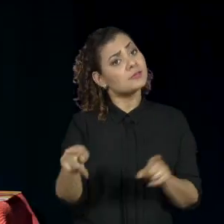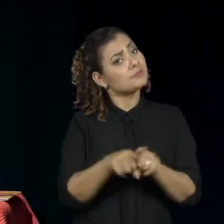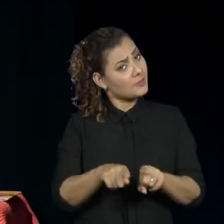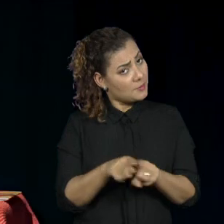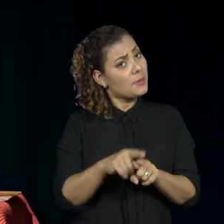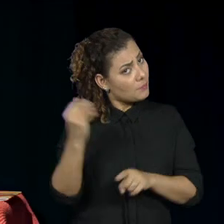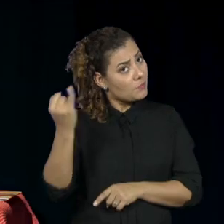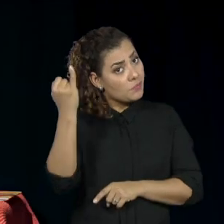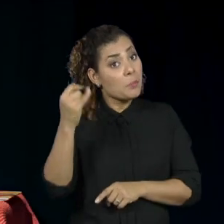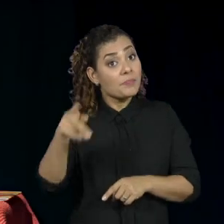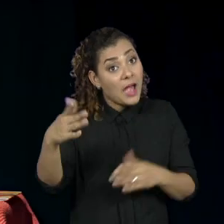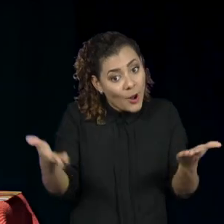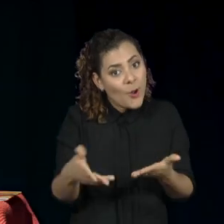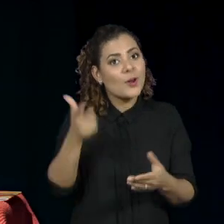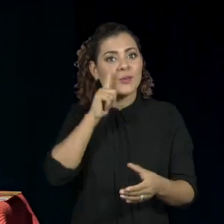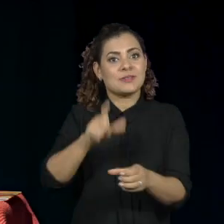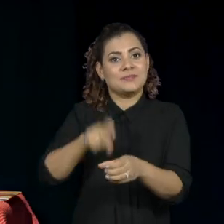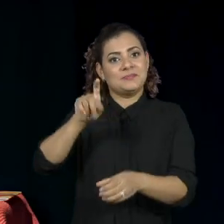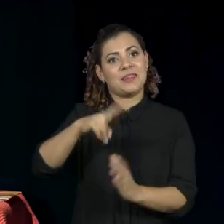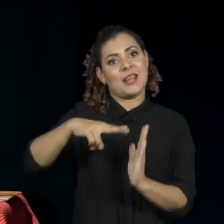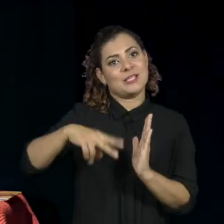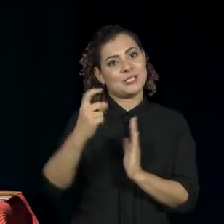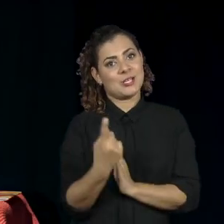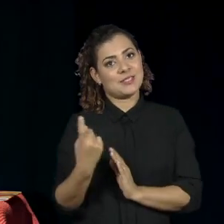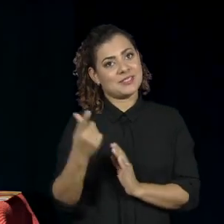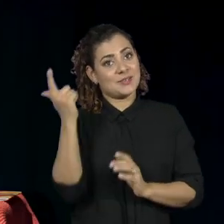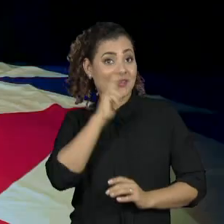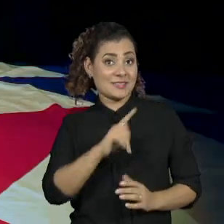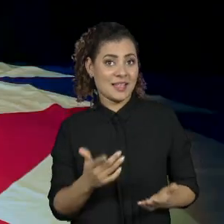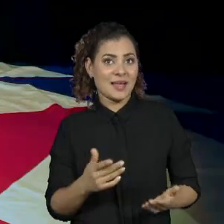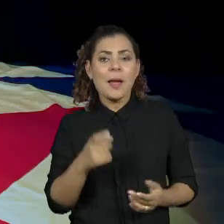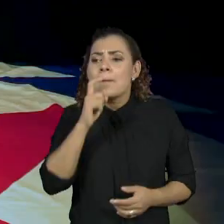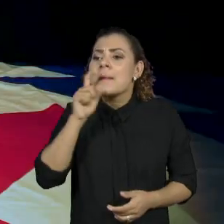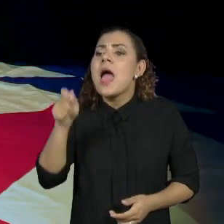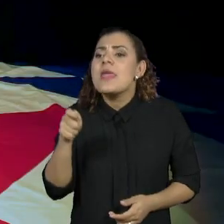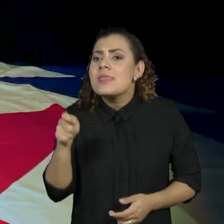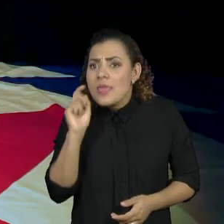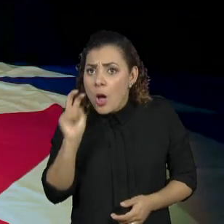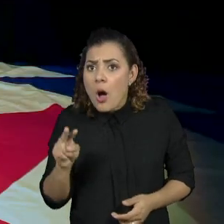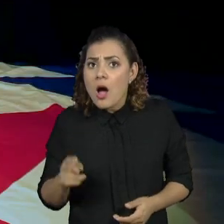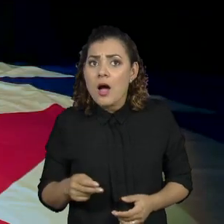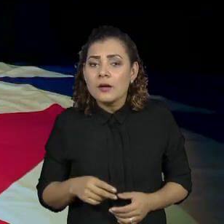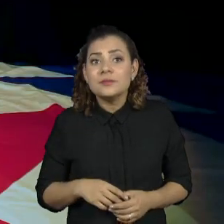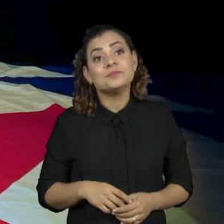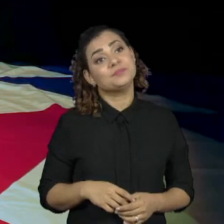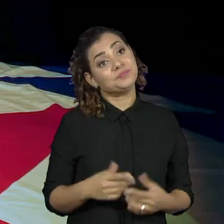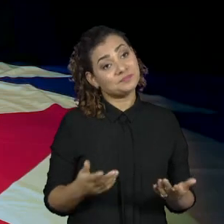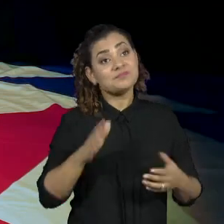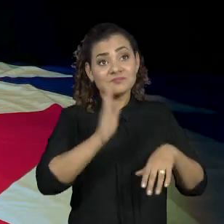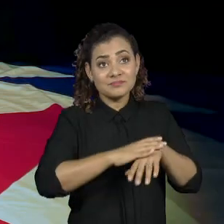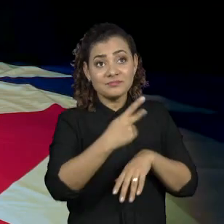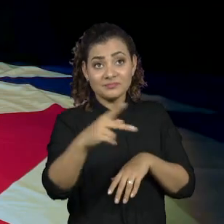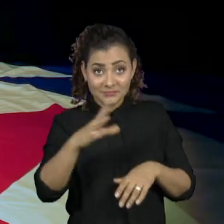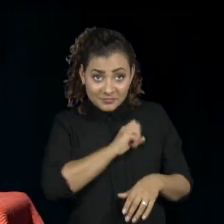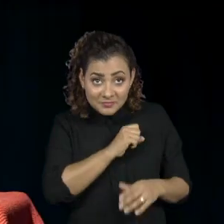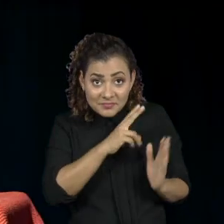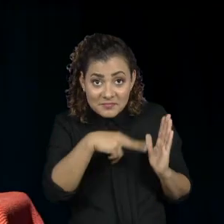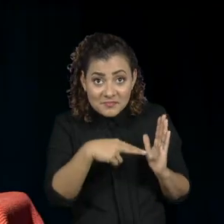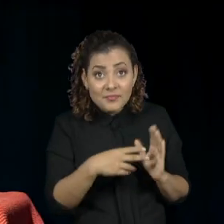conseguindo ler sozinha agora, e a gente está super feliz com isso. Você pode contar se você gosta de ler?